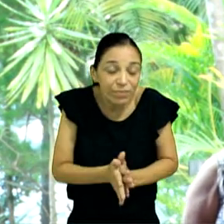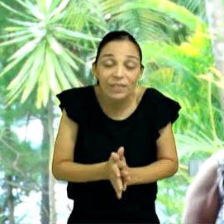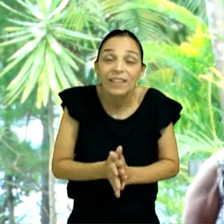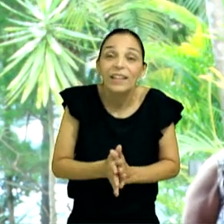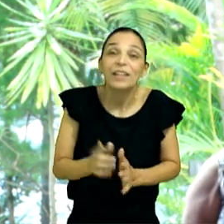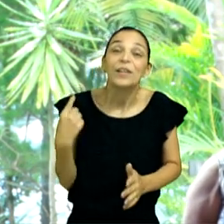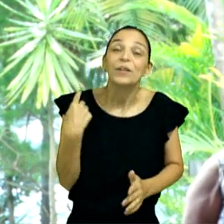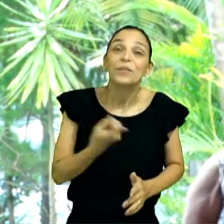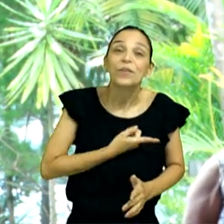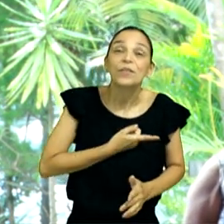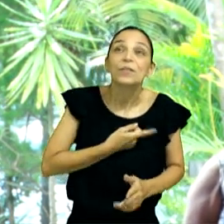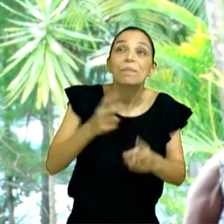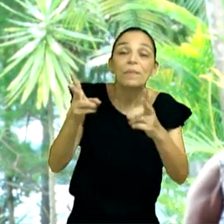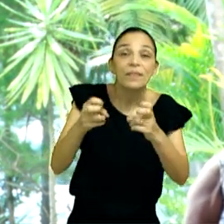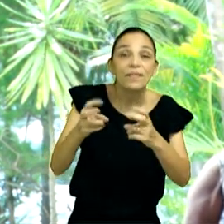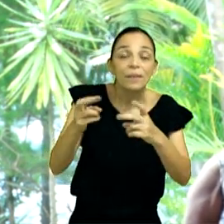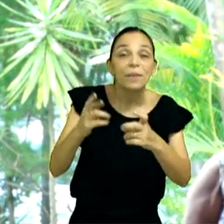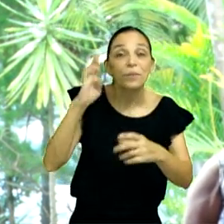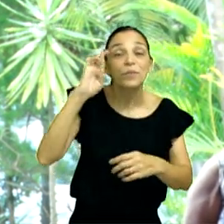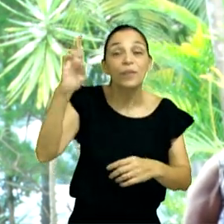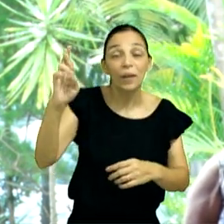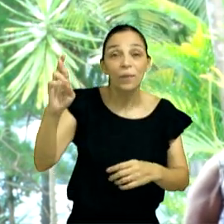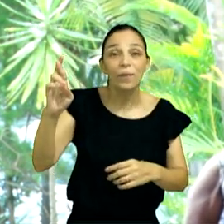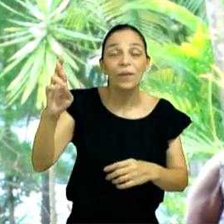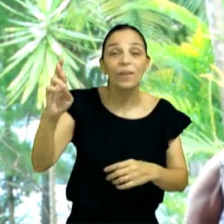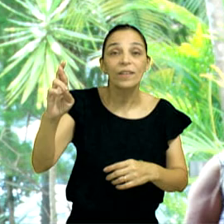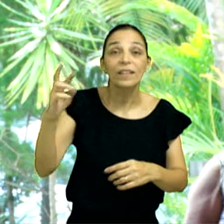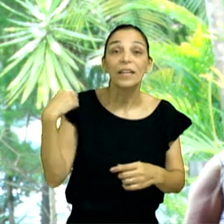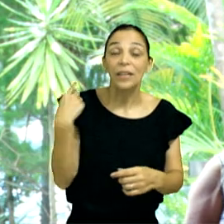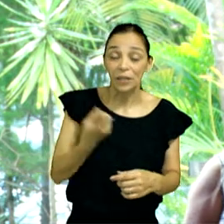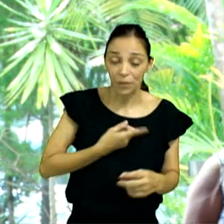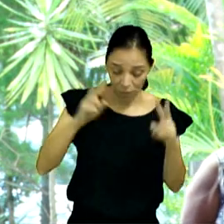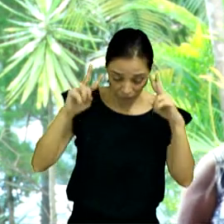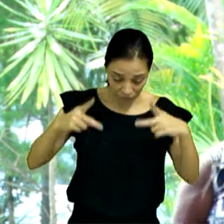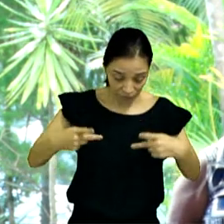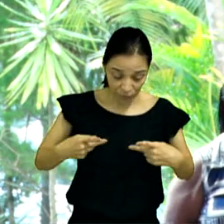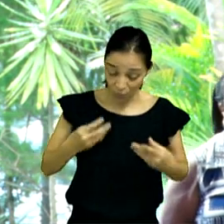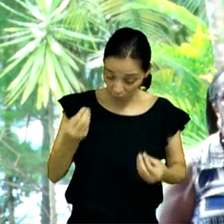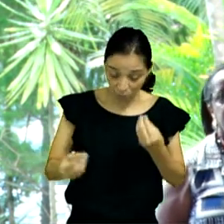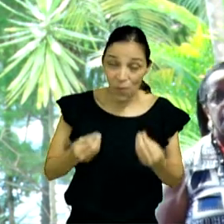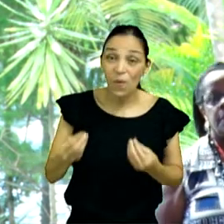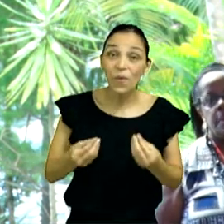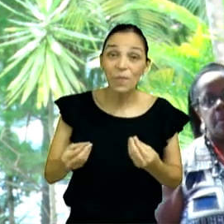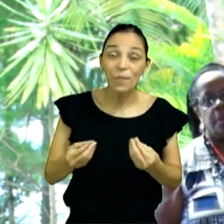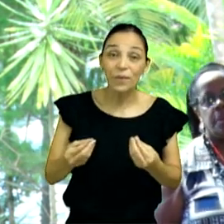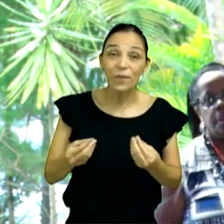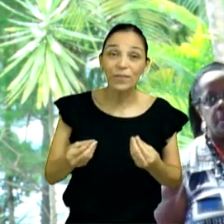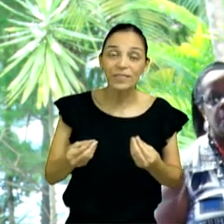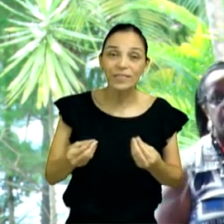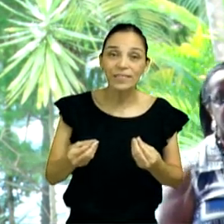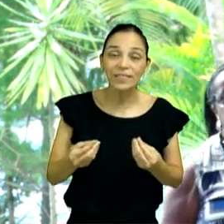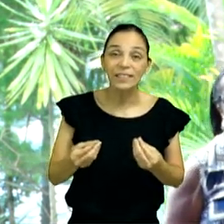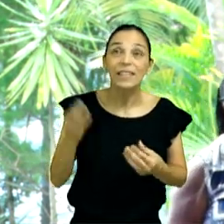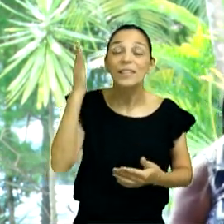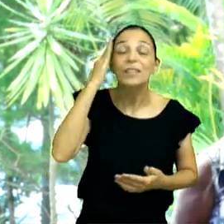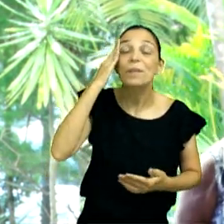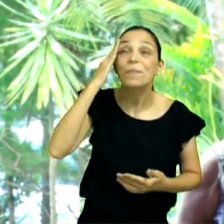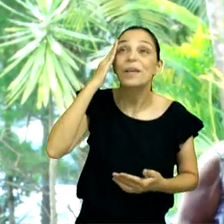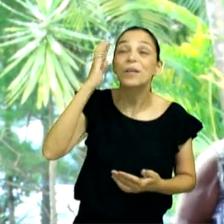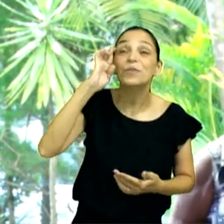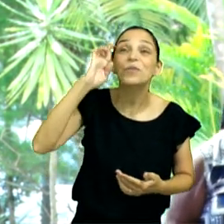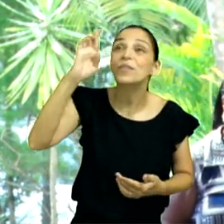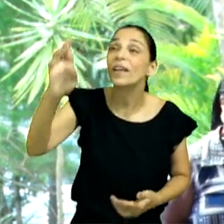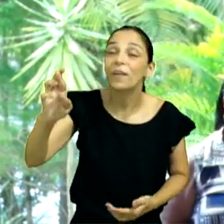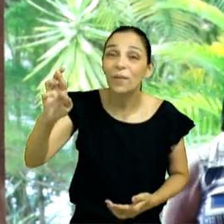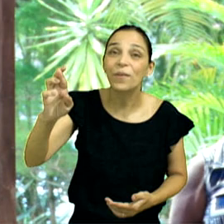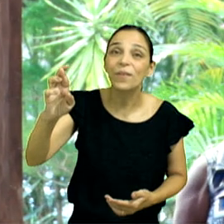e quem somos nós, essa questão de humildade, humilhação, é uma questão de reconhecimento, de